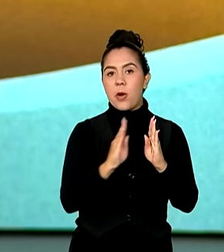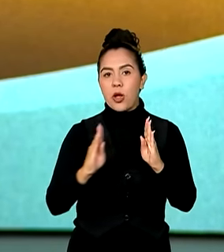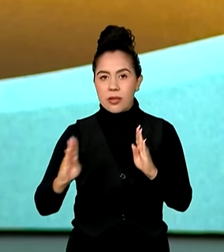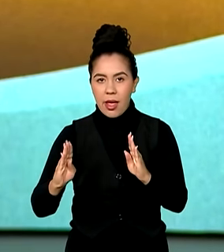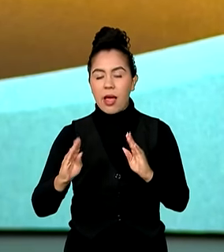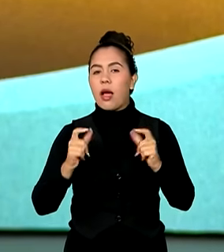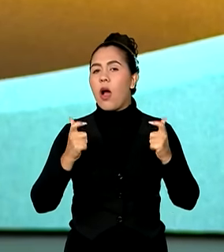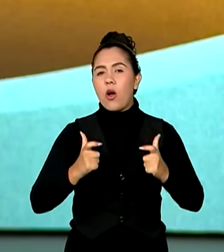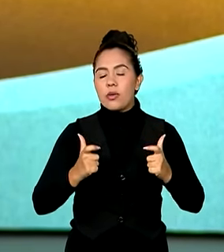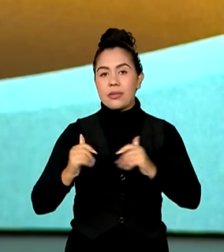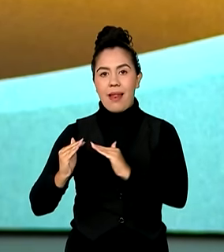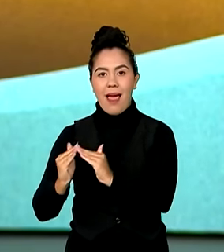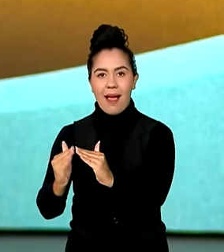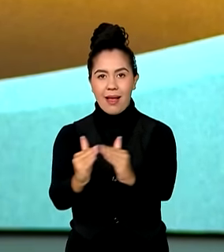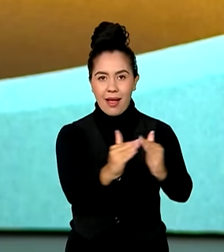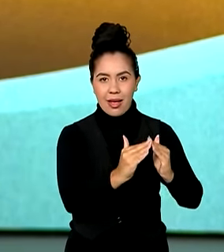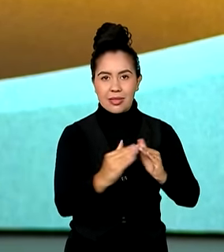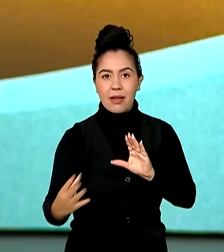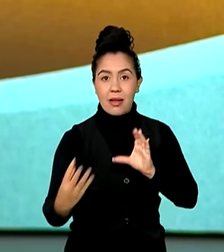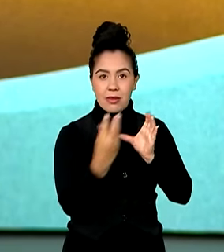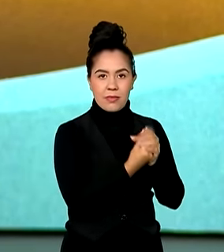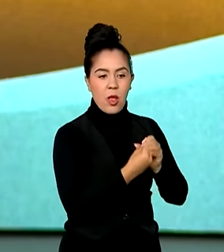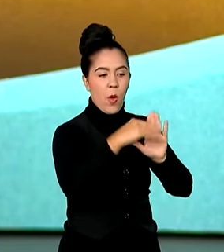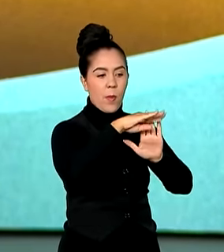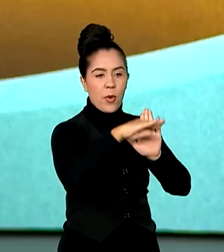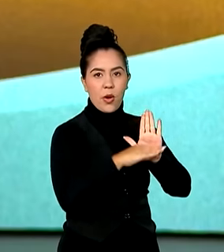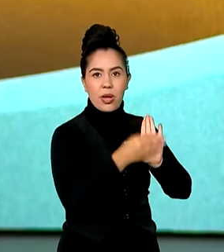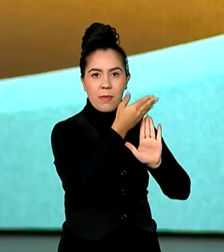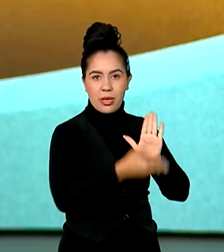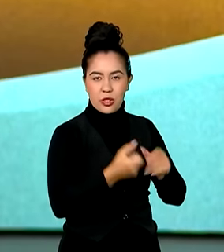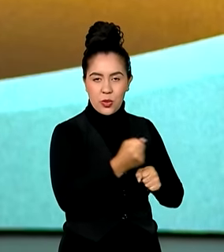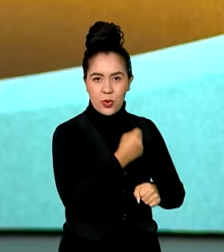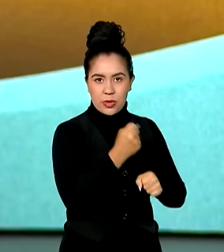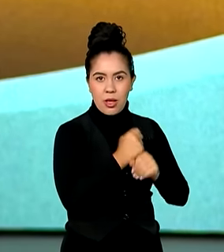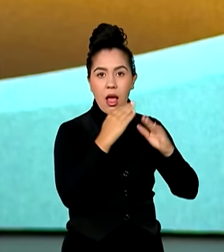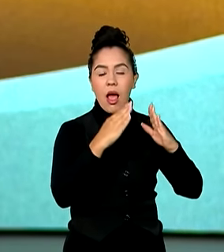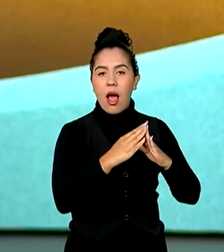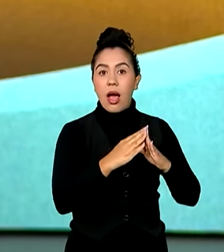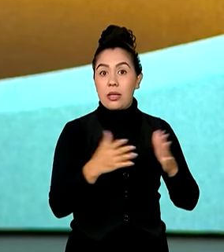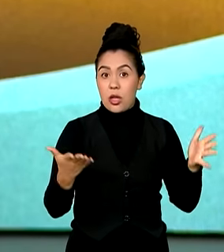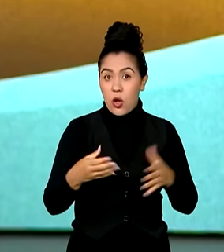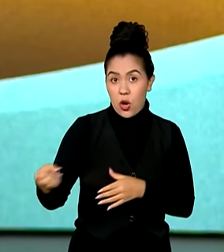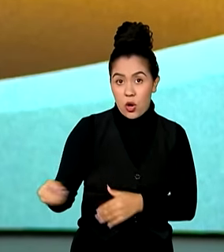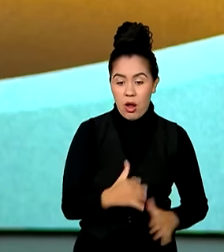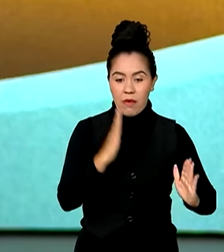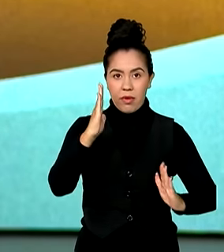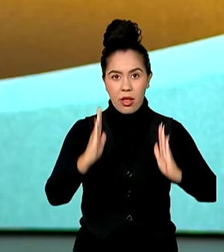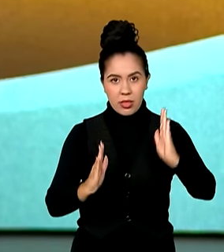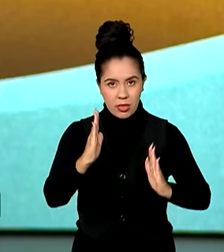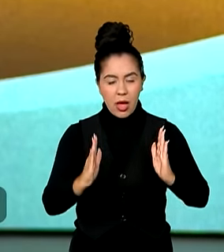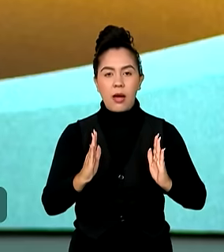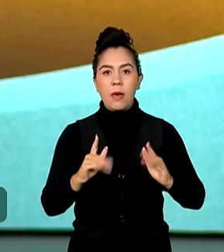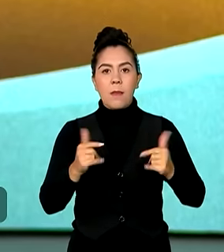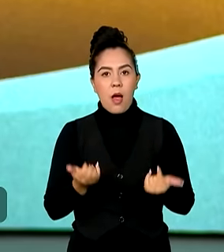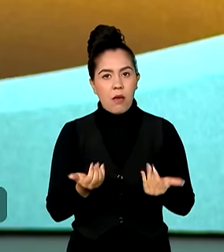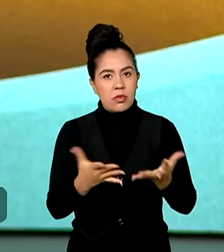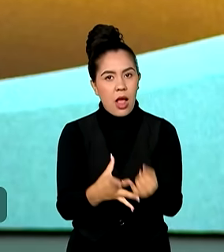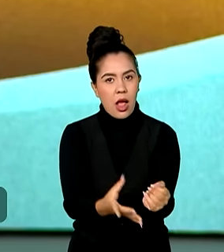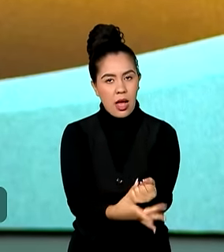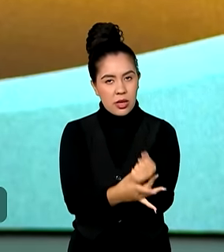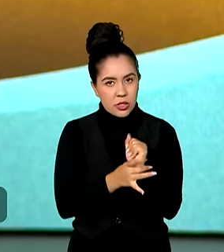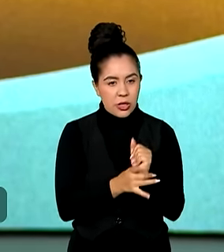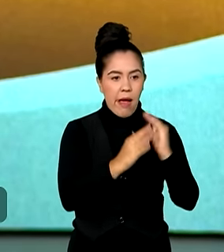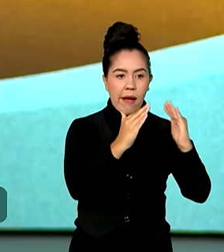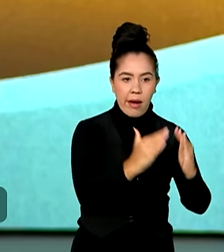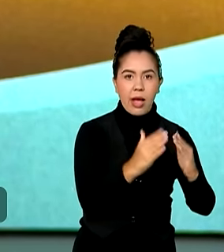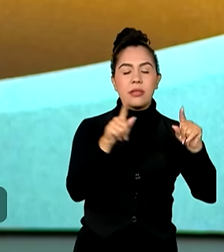é uma das ações do novo Minha Casa Minha Vida. Nesse novo ciclo do programa, as preocupações vão além de garantir apenas a moradia.